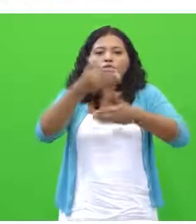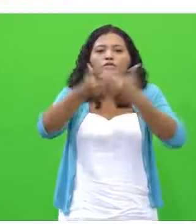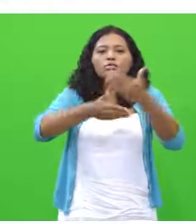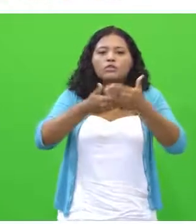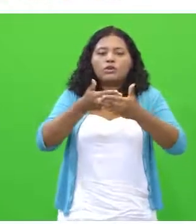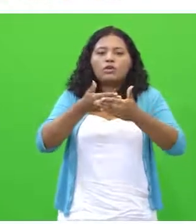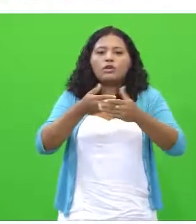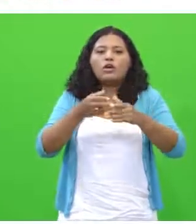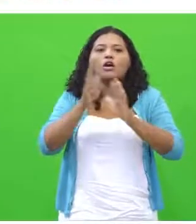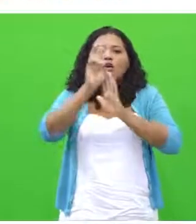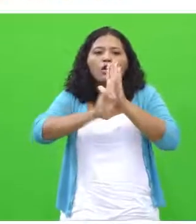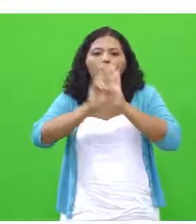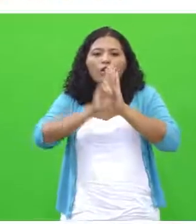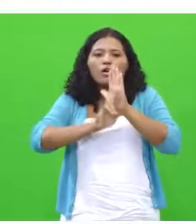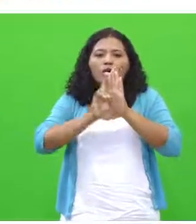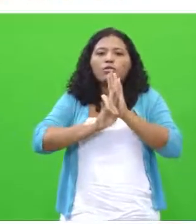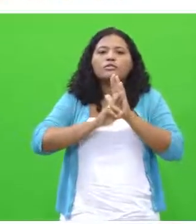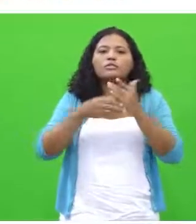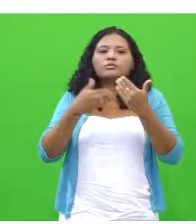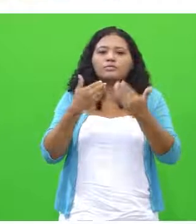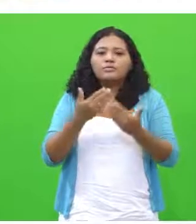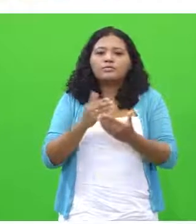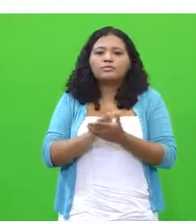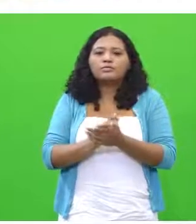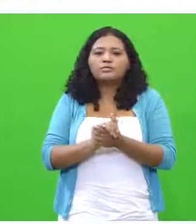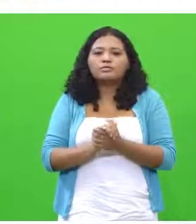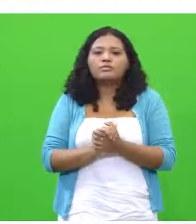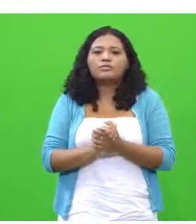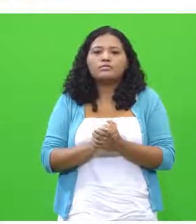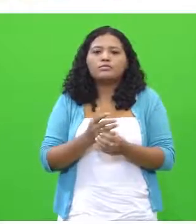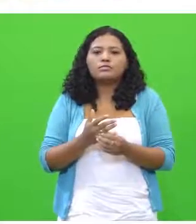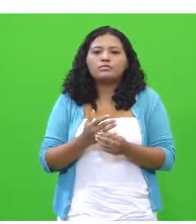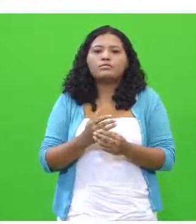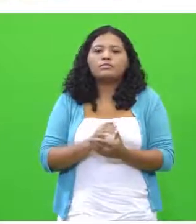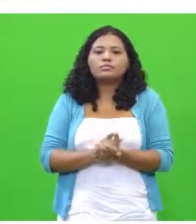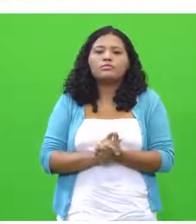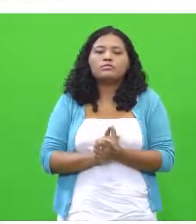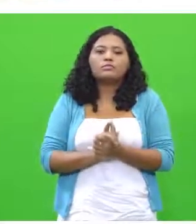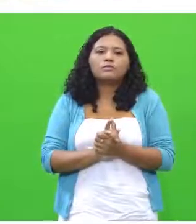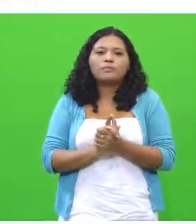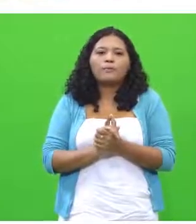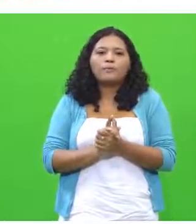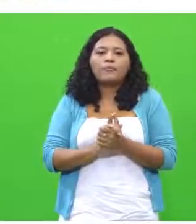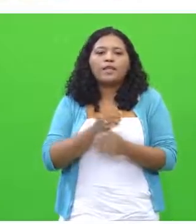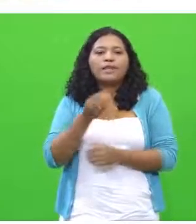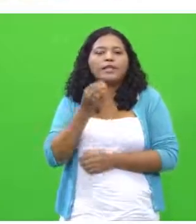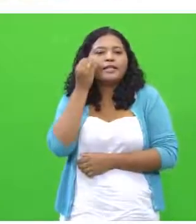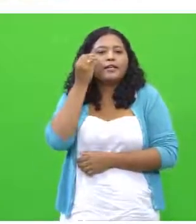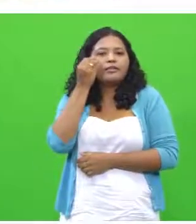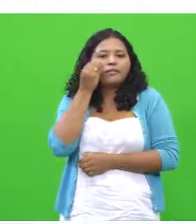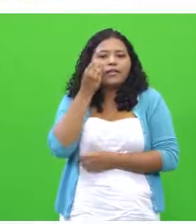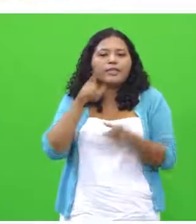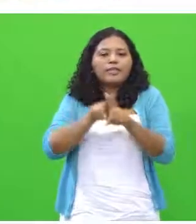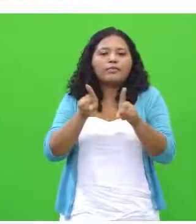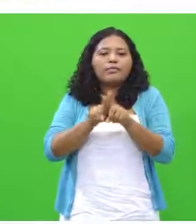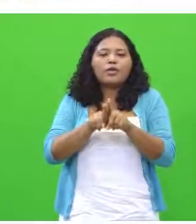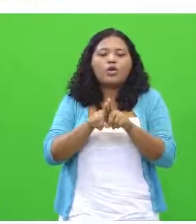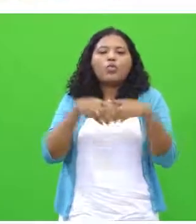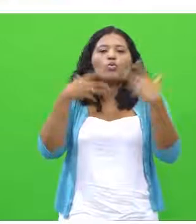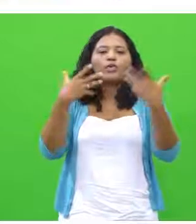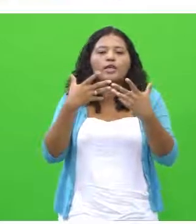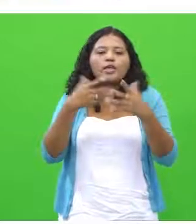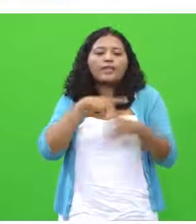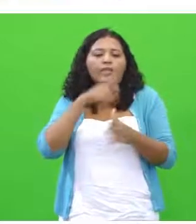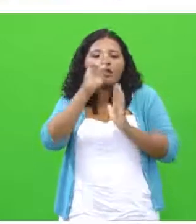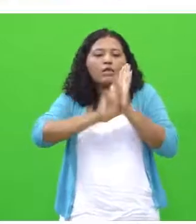a proposta de redação. Nós vamos conversar um pouco com vocês com relação às instruções que essa proposta traz para o candidato. Então, nós